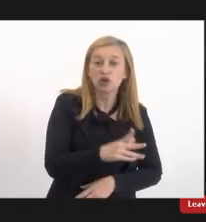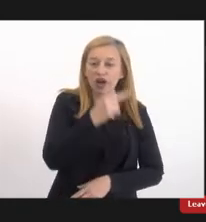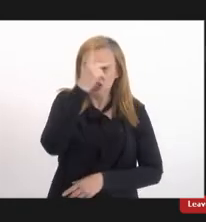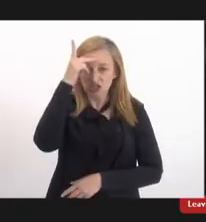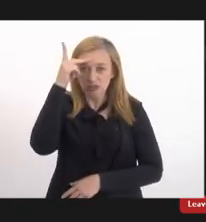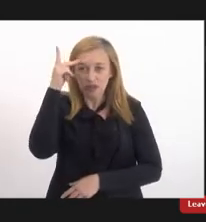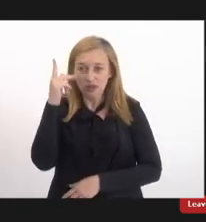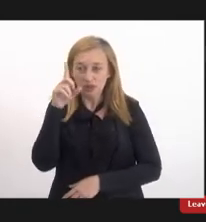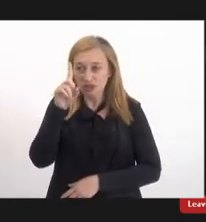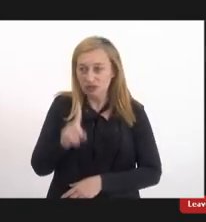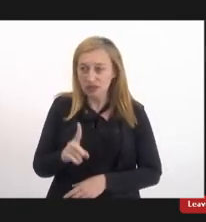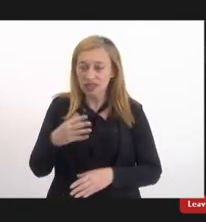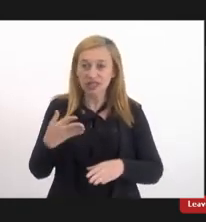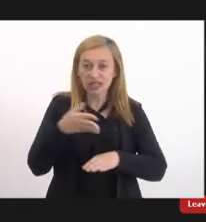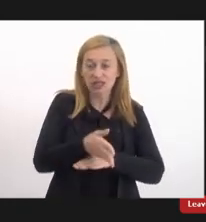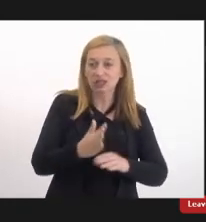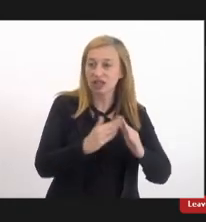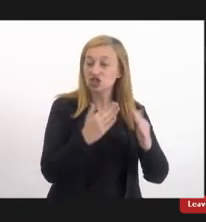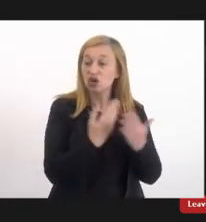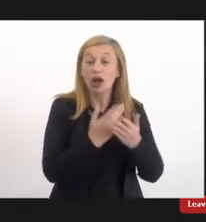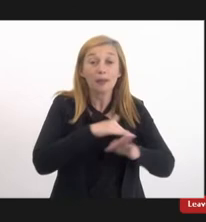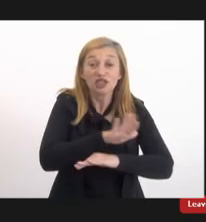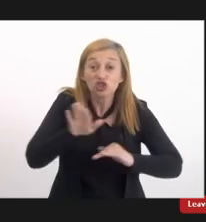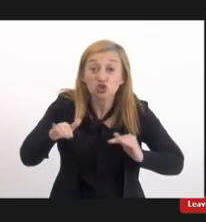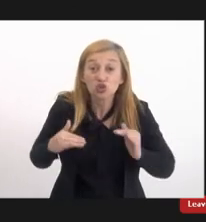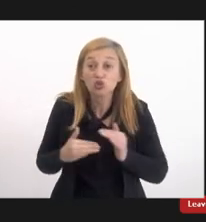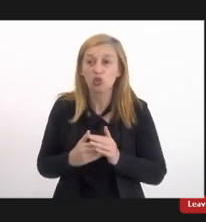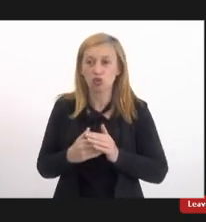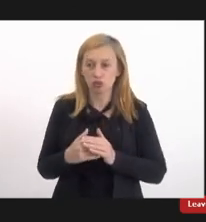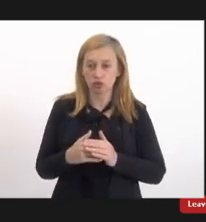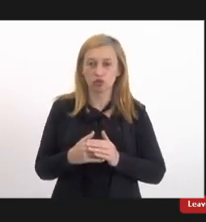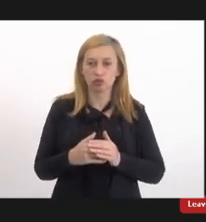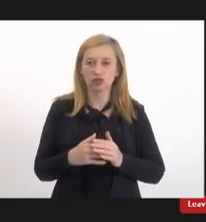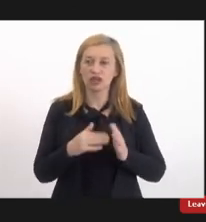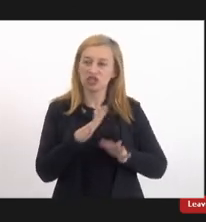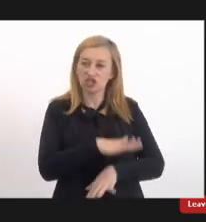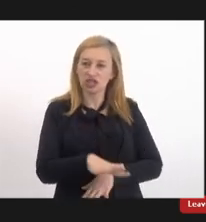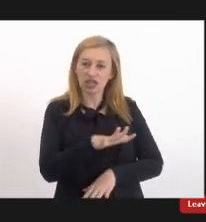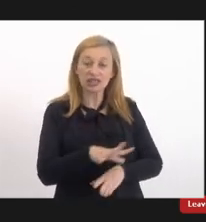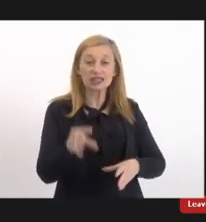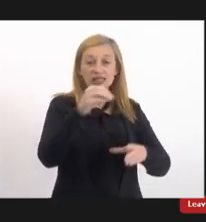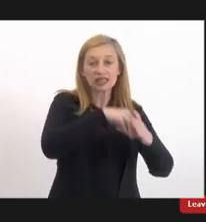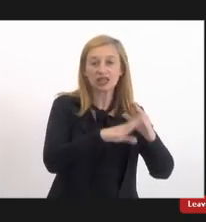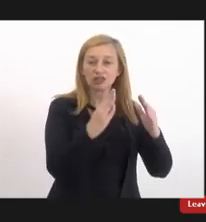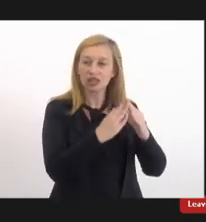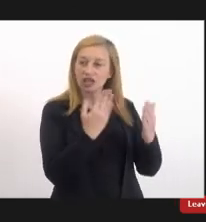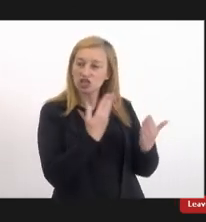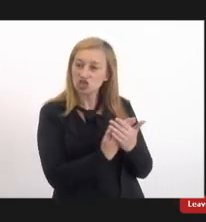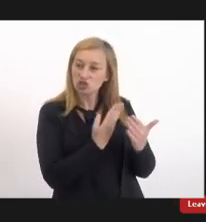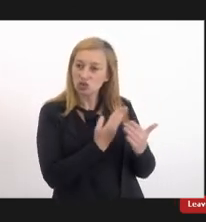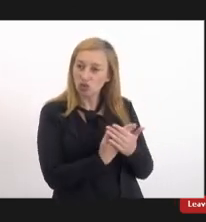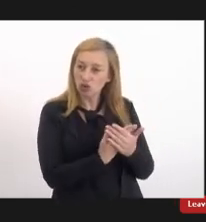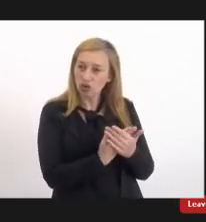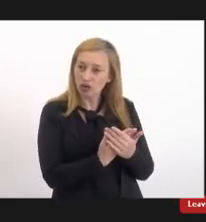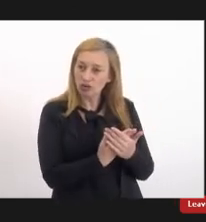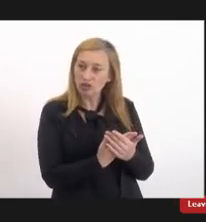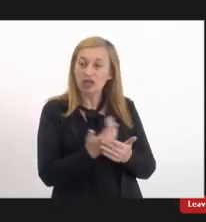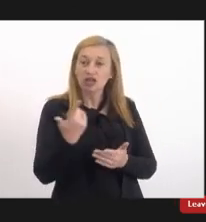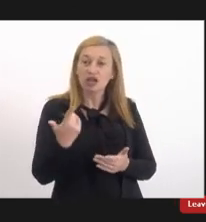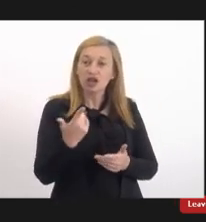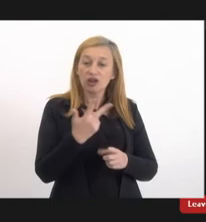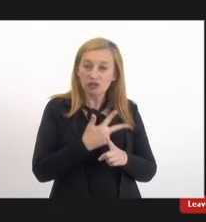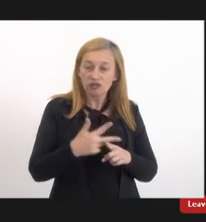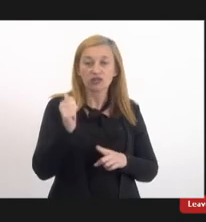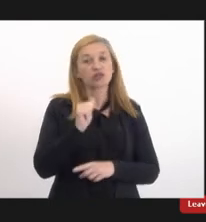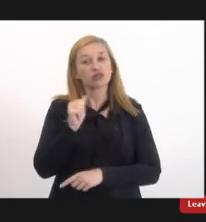deficiência ganham. todas as crianças que estão ali dentro da escola ganham. E é um ganho muito